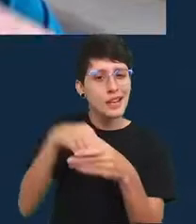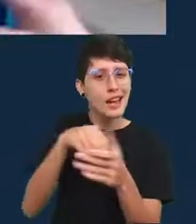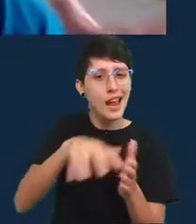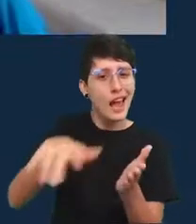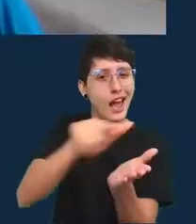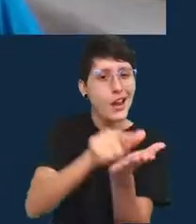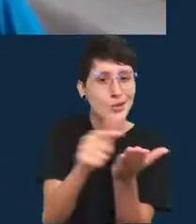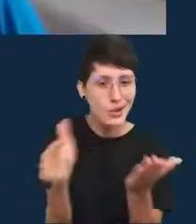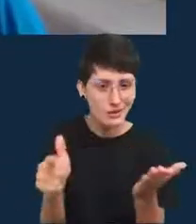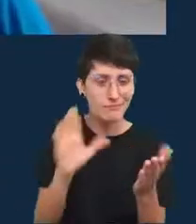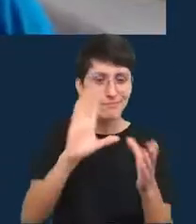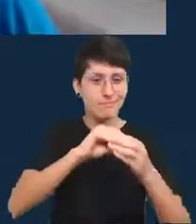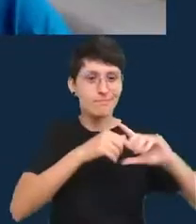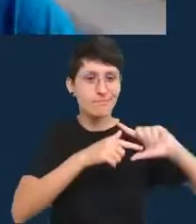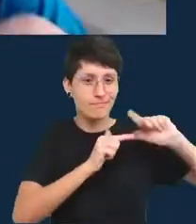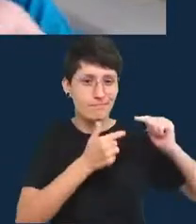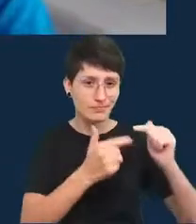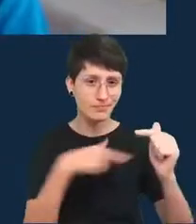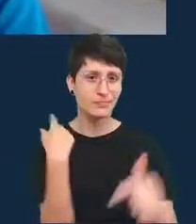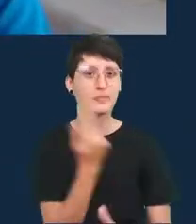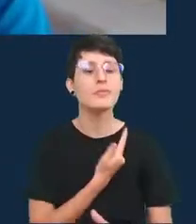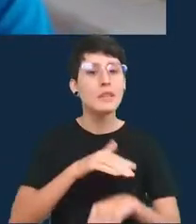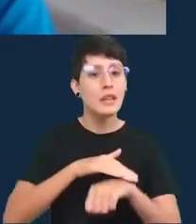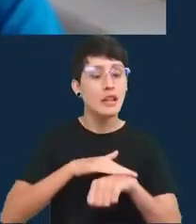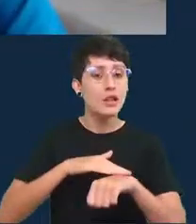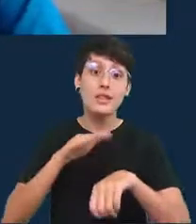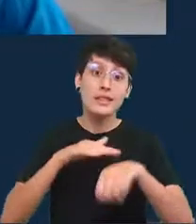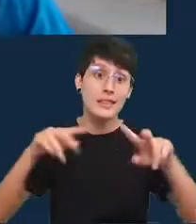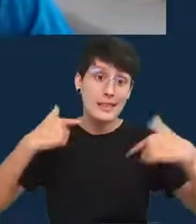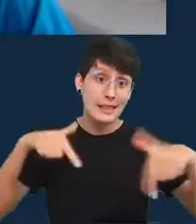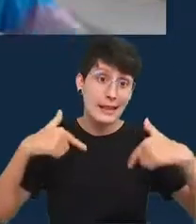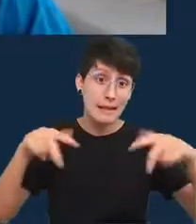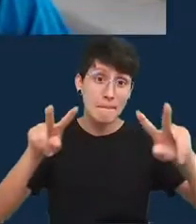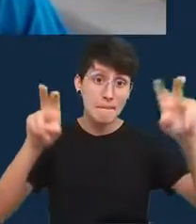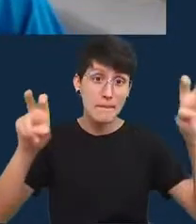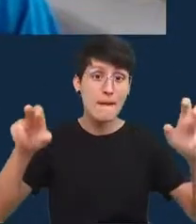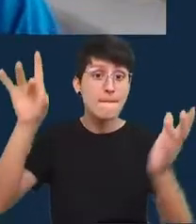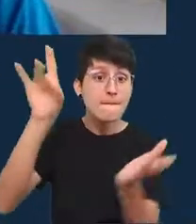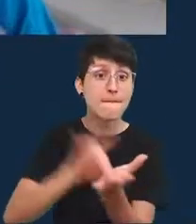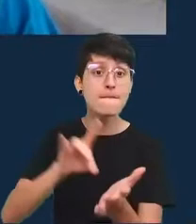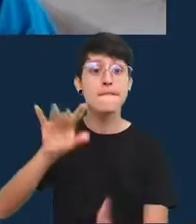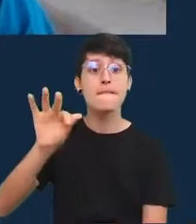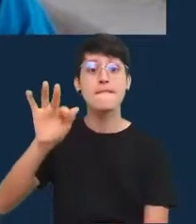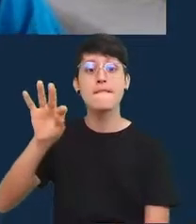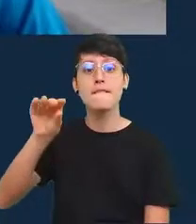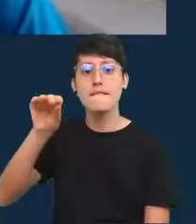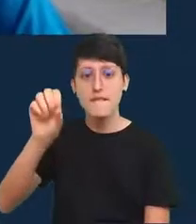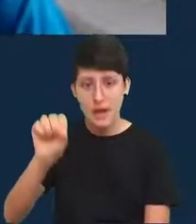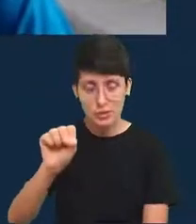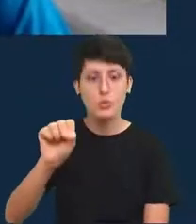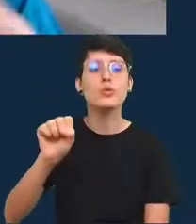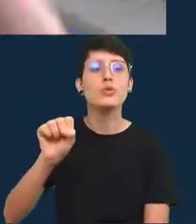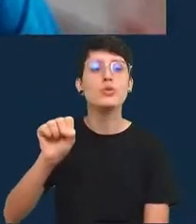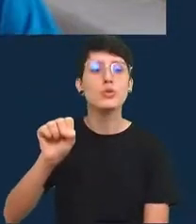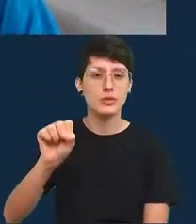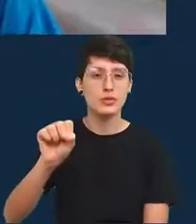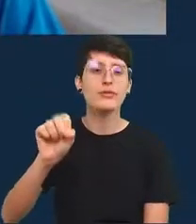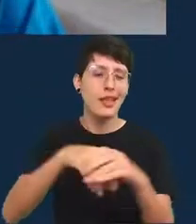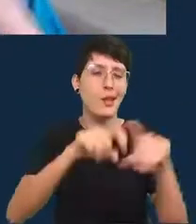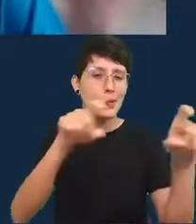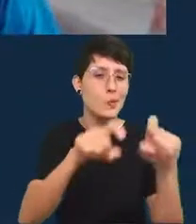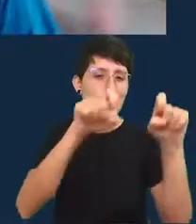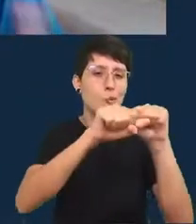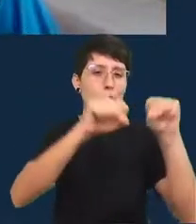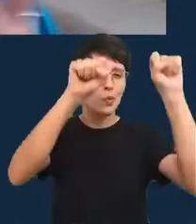tradicionalmente trabalhamos com fatos no machine learning lidamos com previsões estimativas